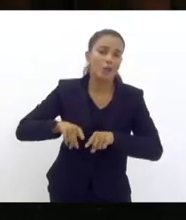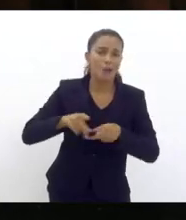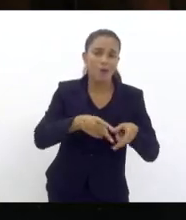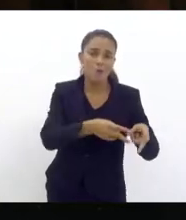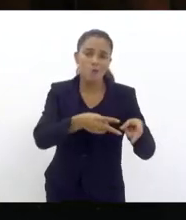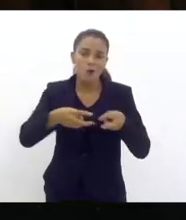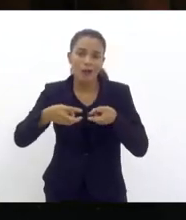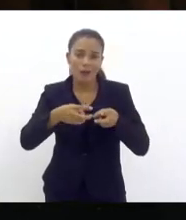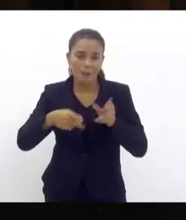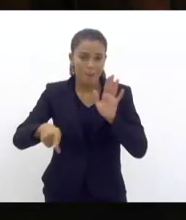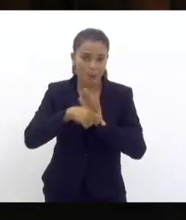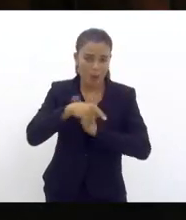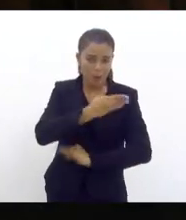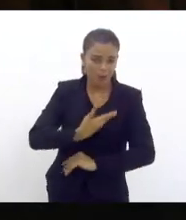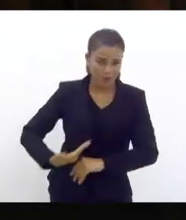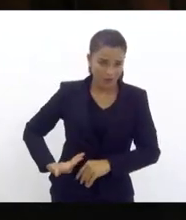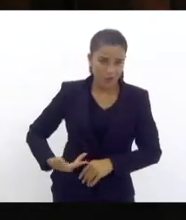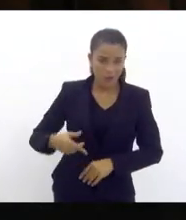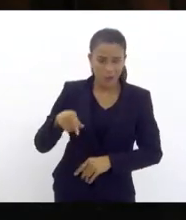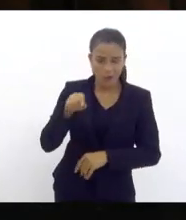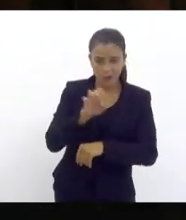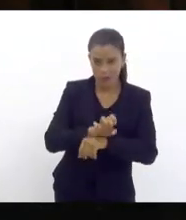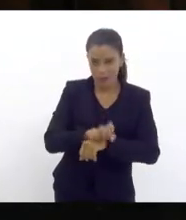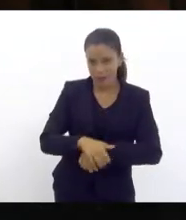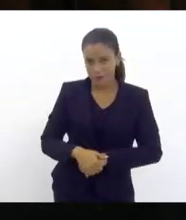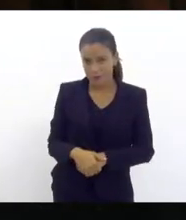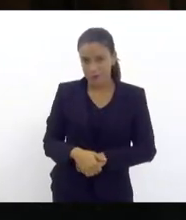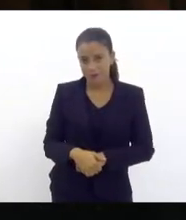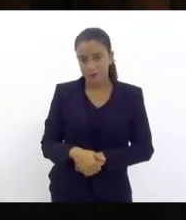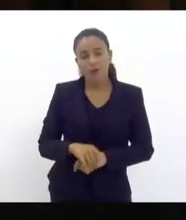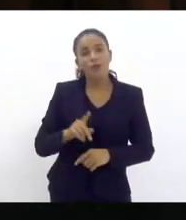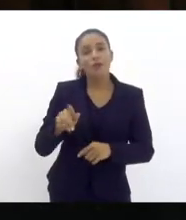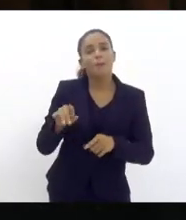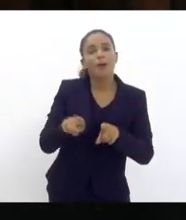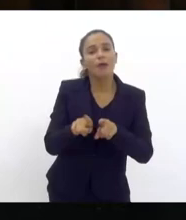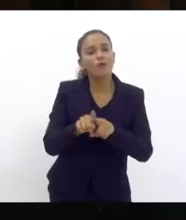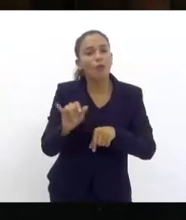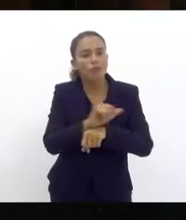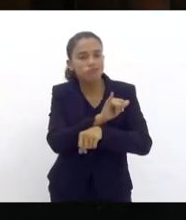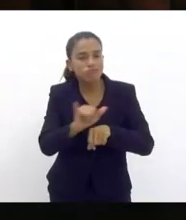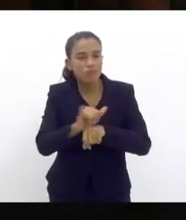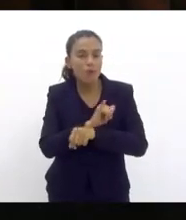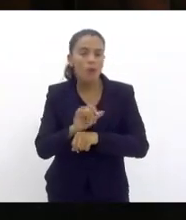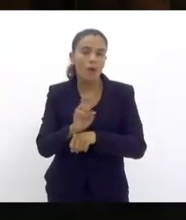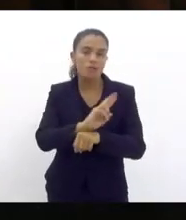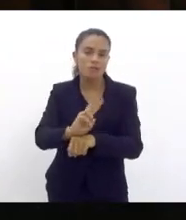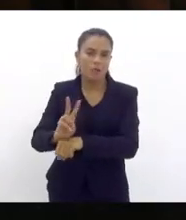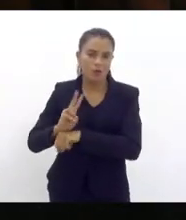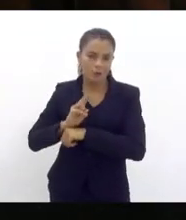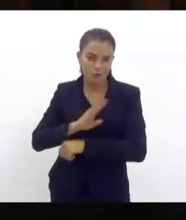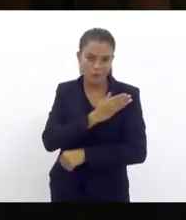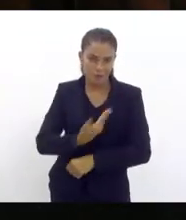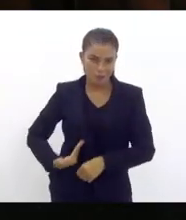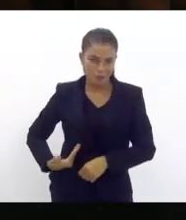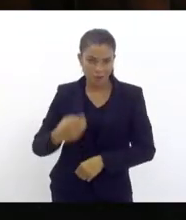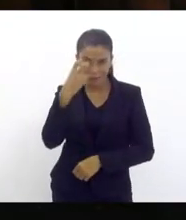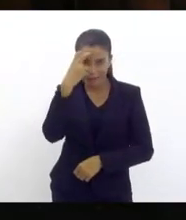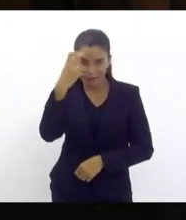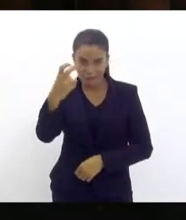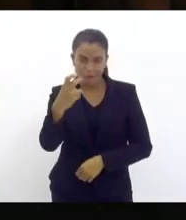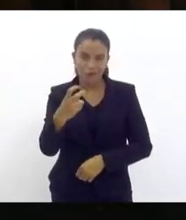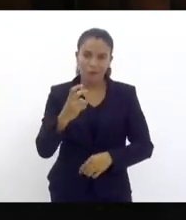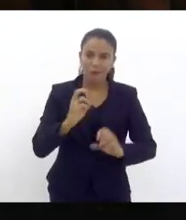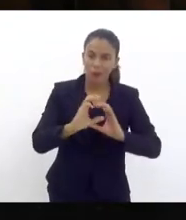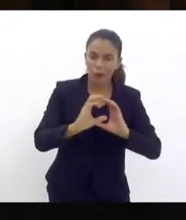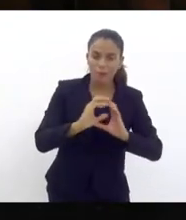dessa, que não prevê uma segurança pública que garanta inteligência e informação. E eu vou